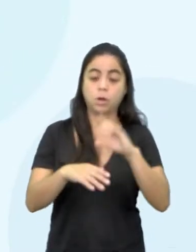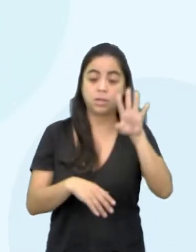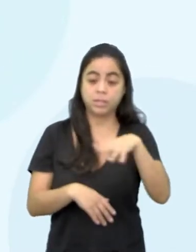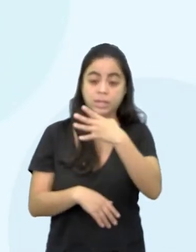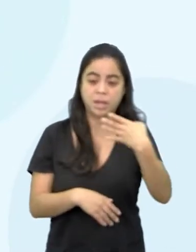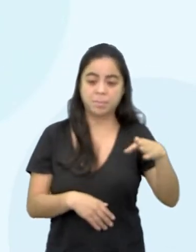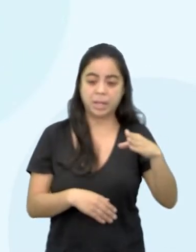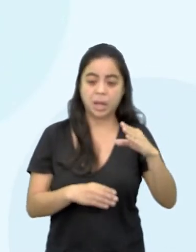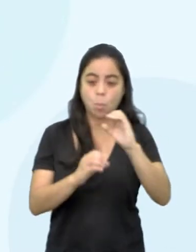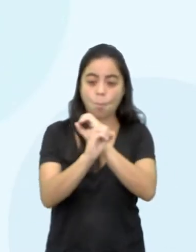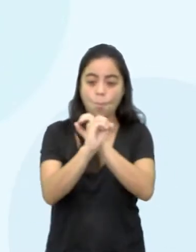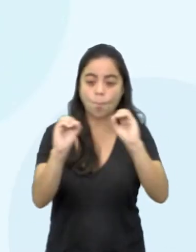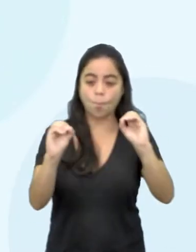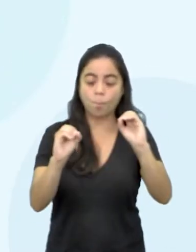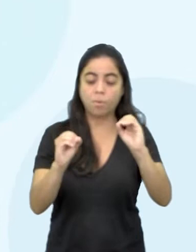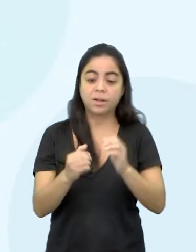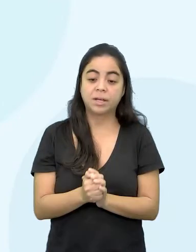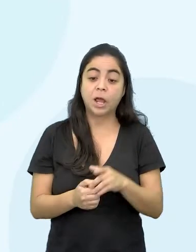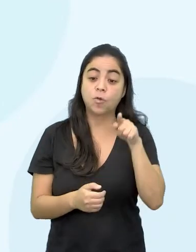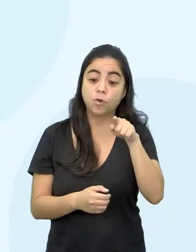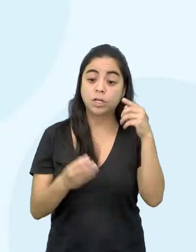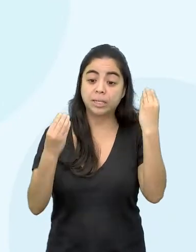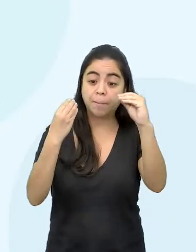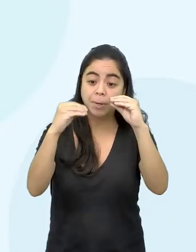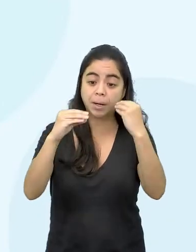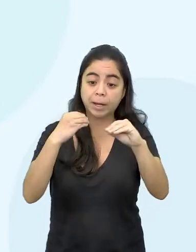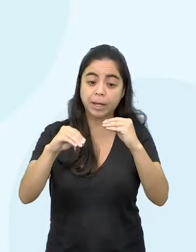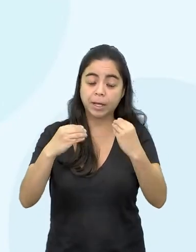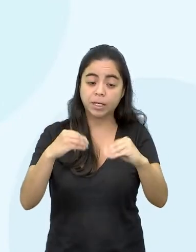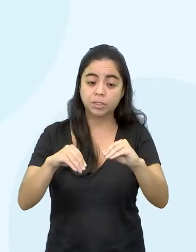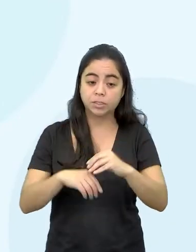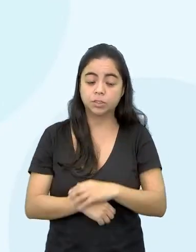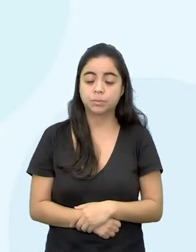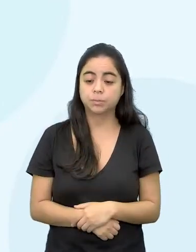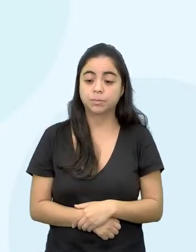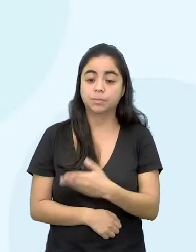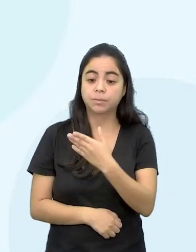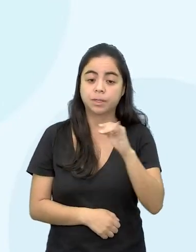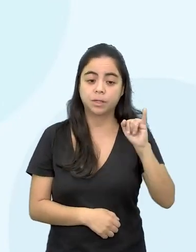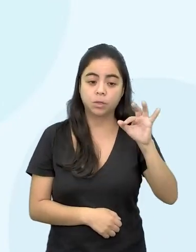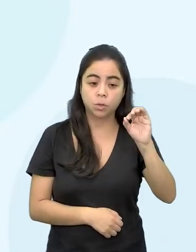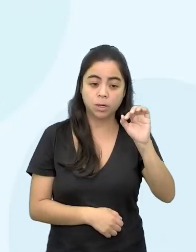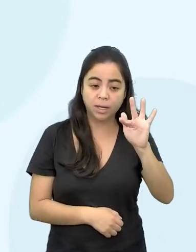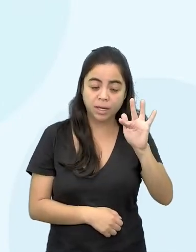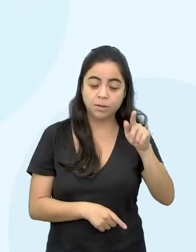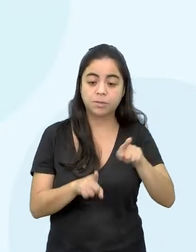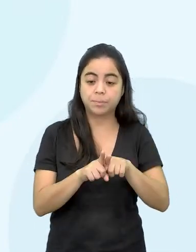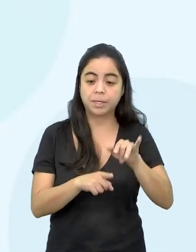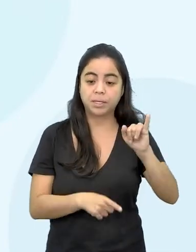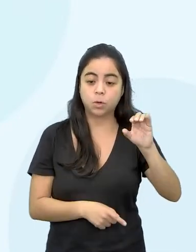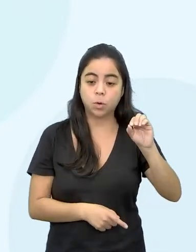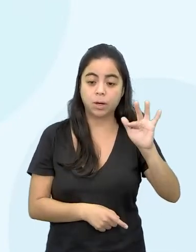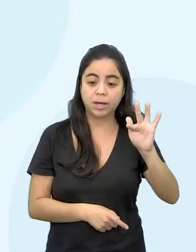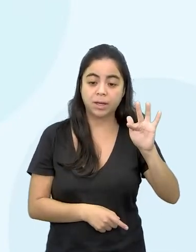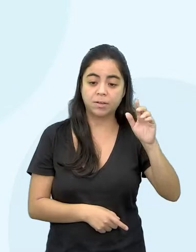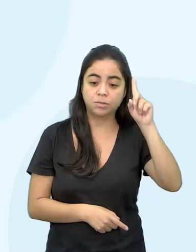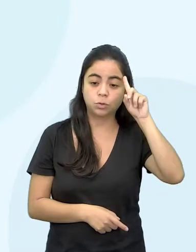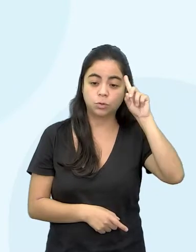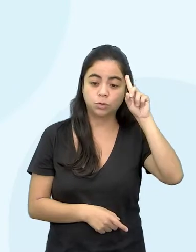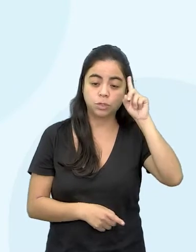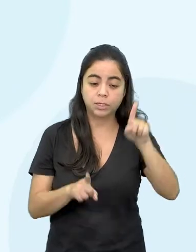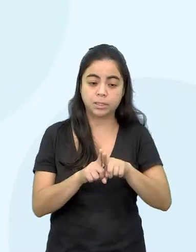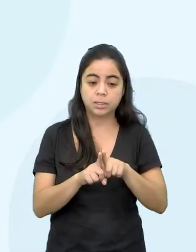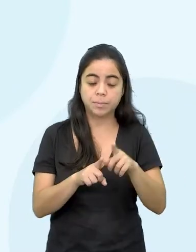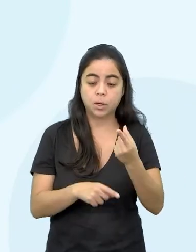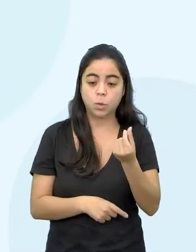preencherem. Então tem aí o juros sobre o rotativo, IOF mensal, IOF diário pra 30 dias e